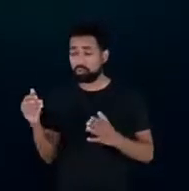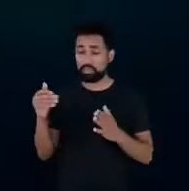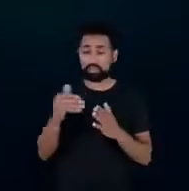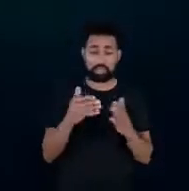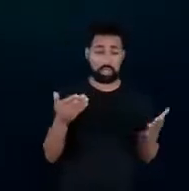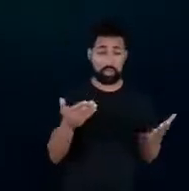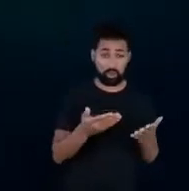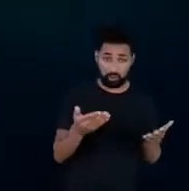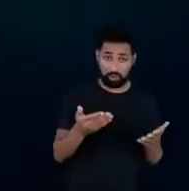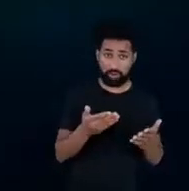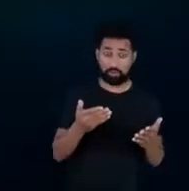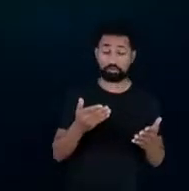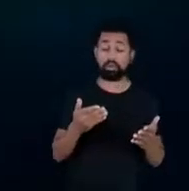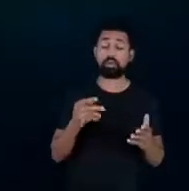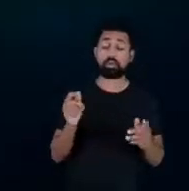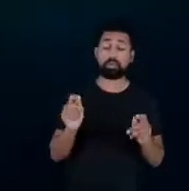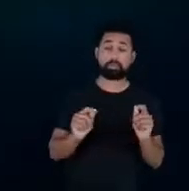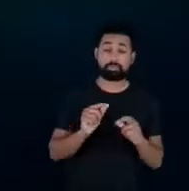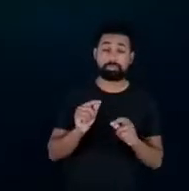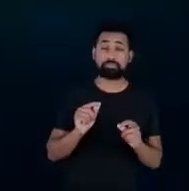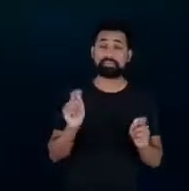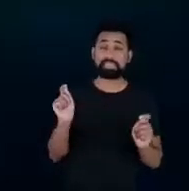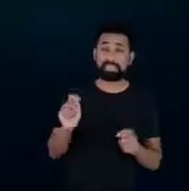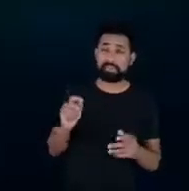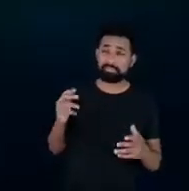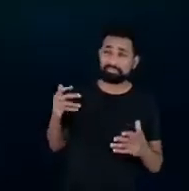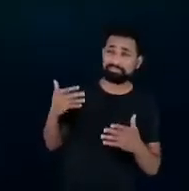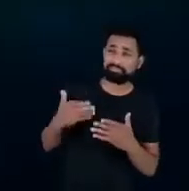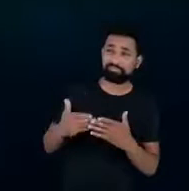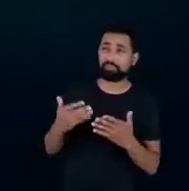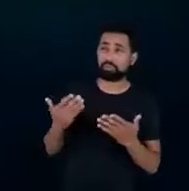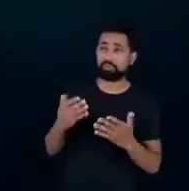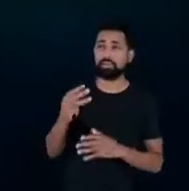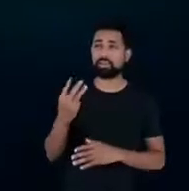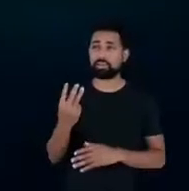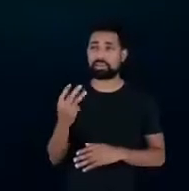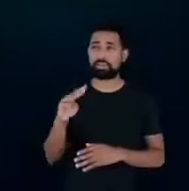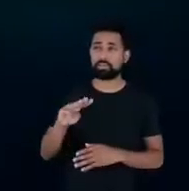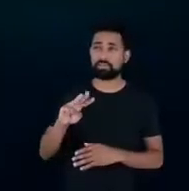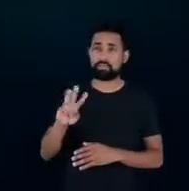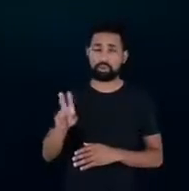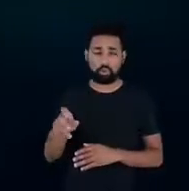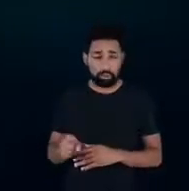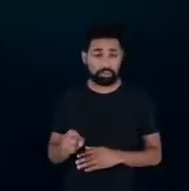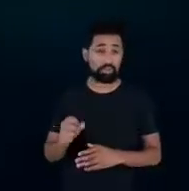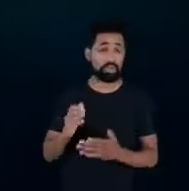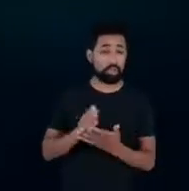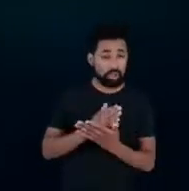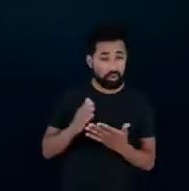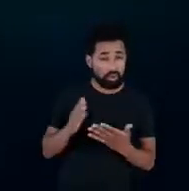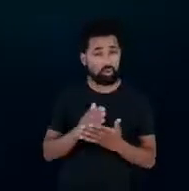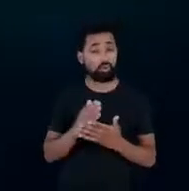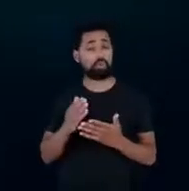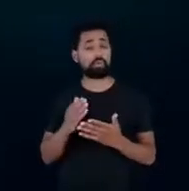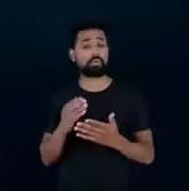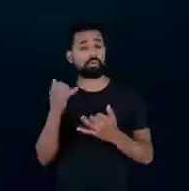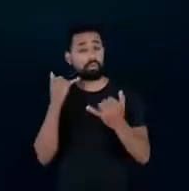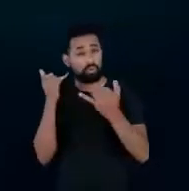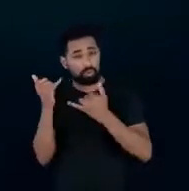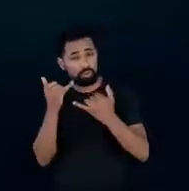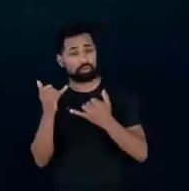2018 a gente chega próximo a 3 bi e alguns dados interessantes aqui